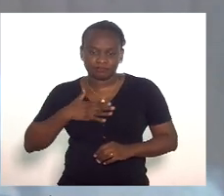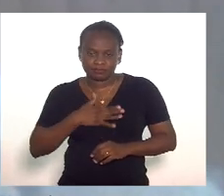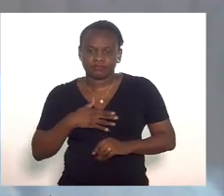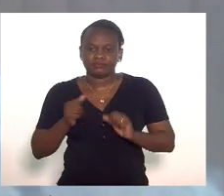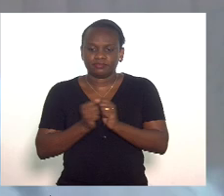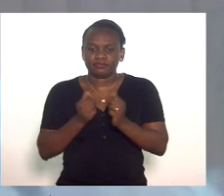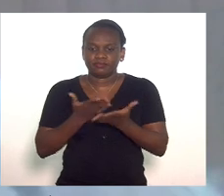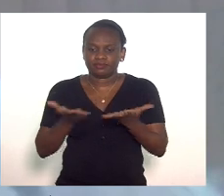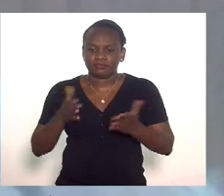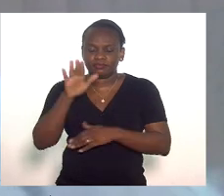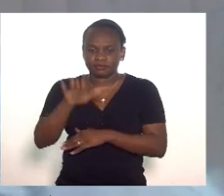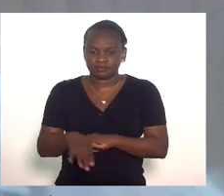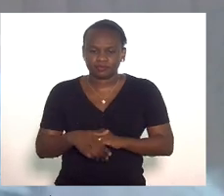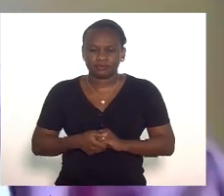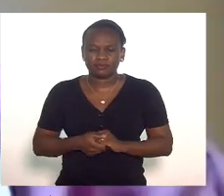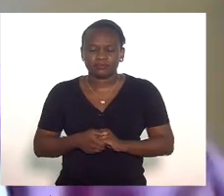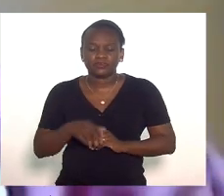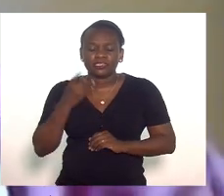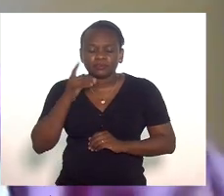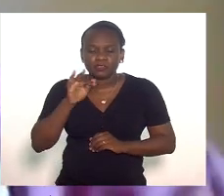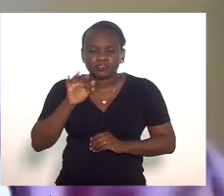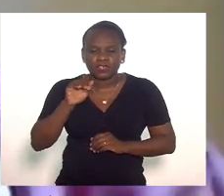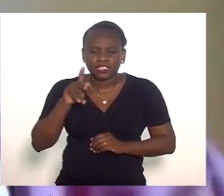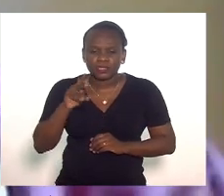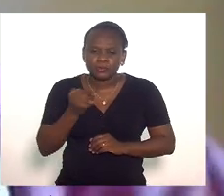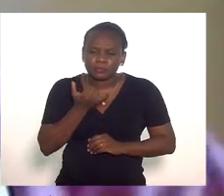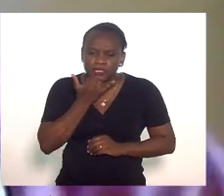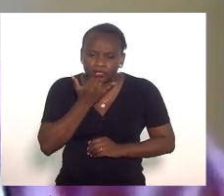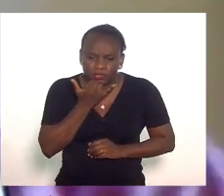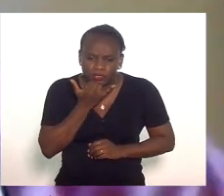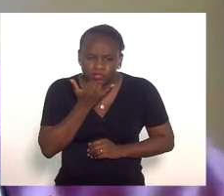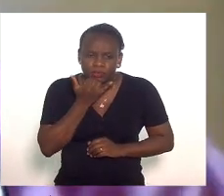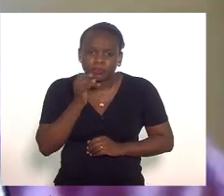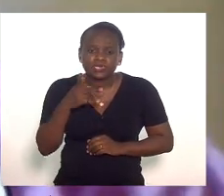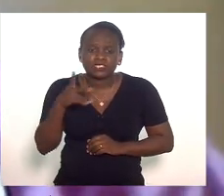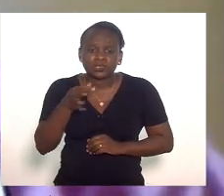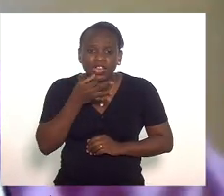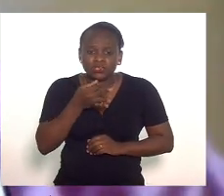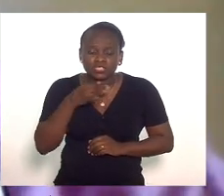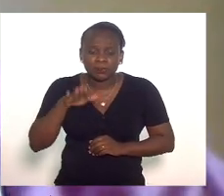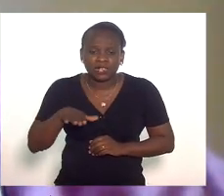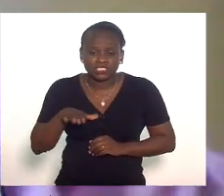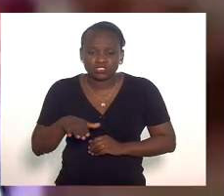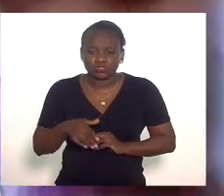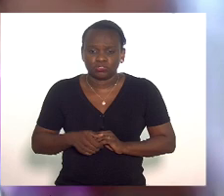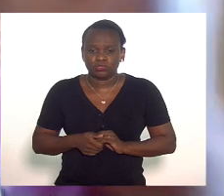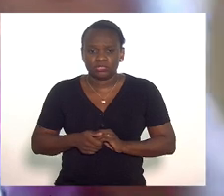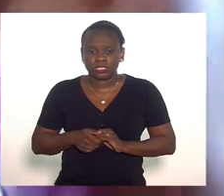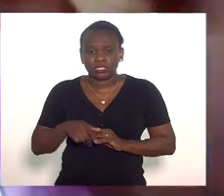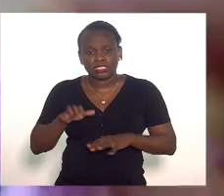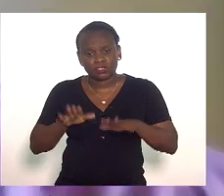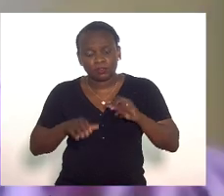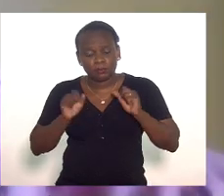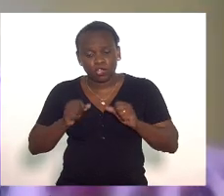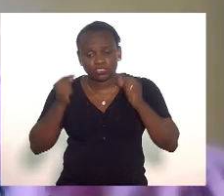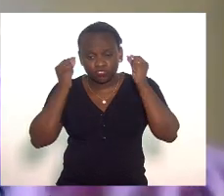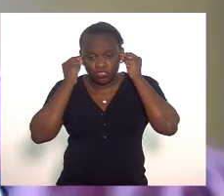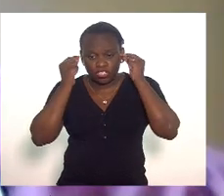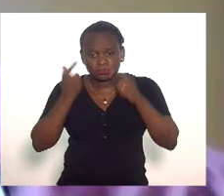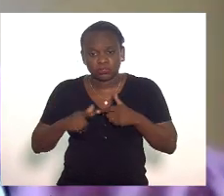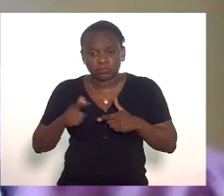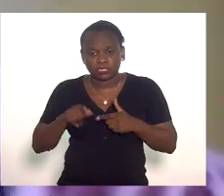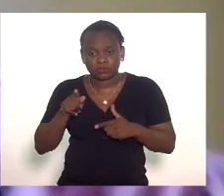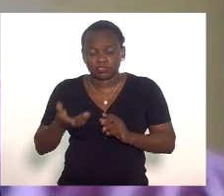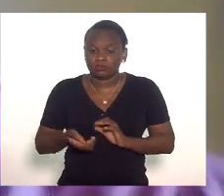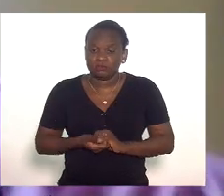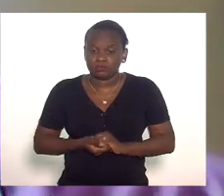vocês aqui essa tarde deputado Filipe Peixoto me perdoe mas o seu áudio está muito baixo talvez seja o fã